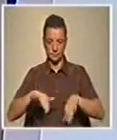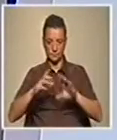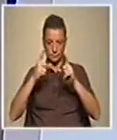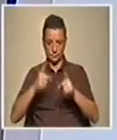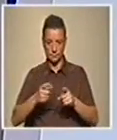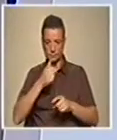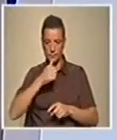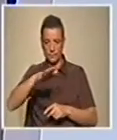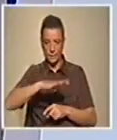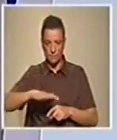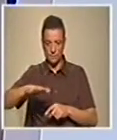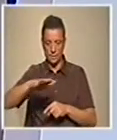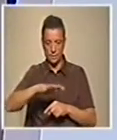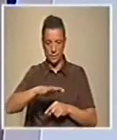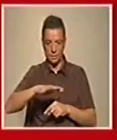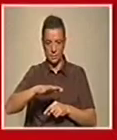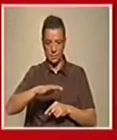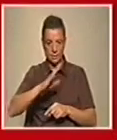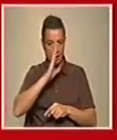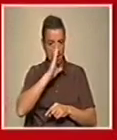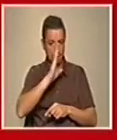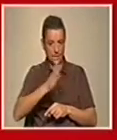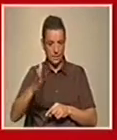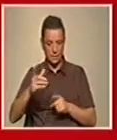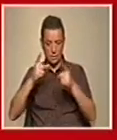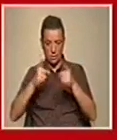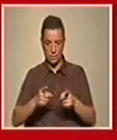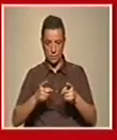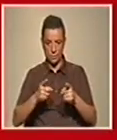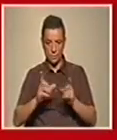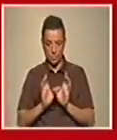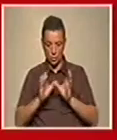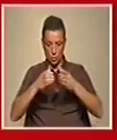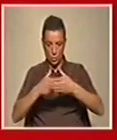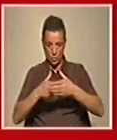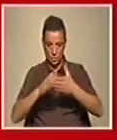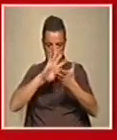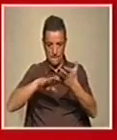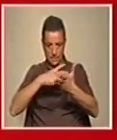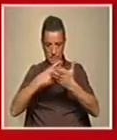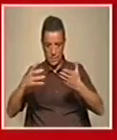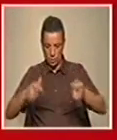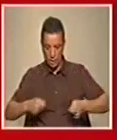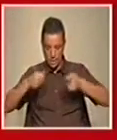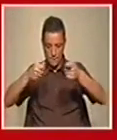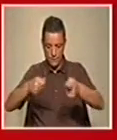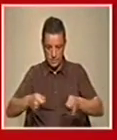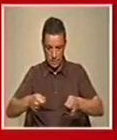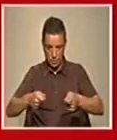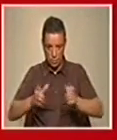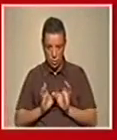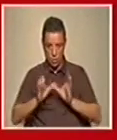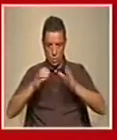por onde, reitor? Eu estou a começar precisamente... prática, agora na prática. Estou a começar por estes grupos de planeamento do investimento e pelos grupos